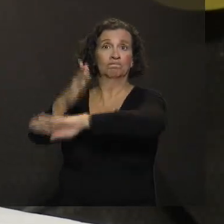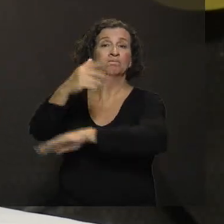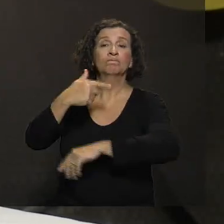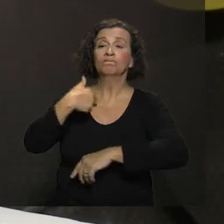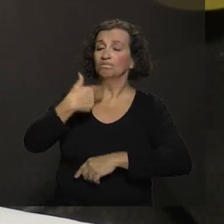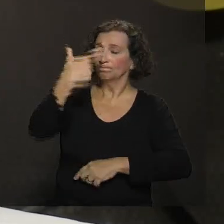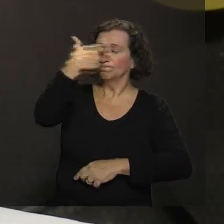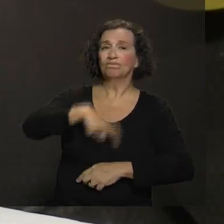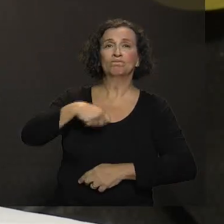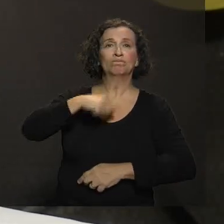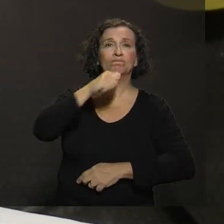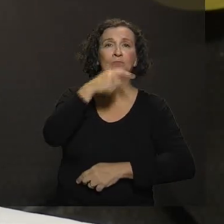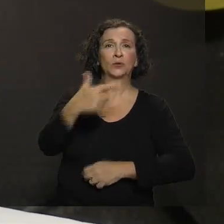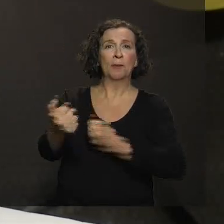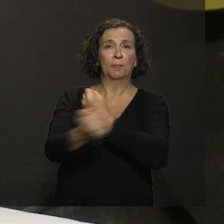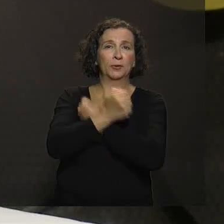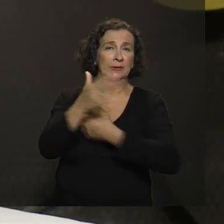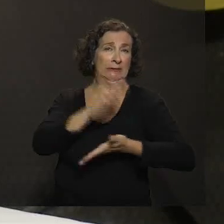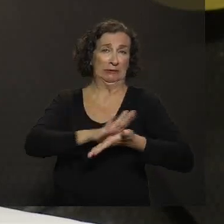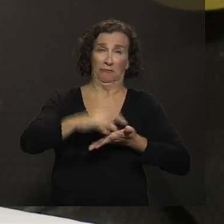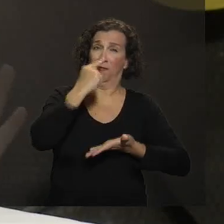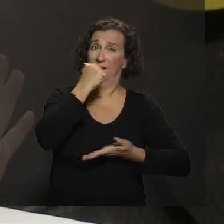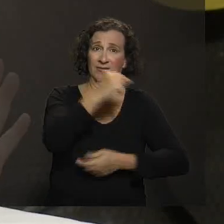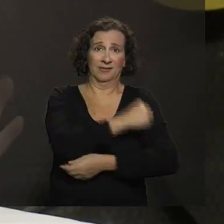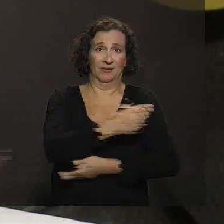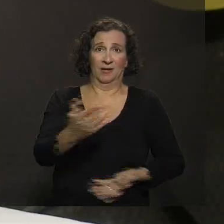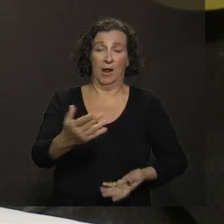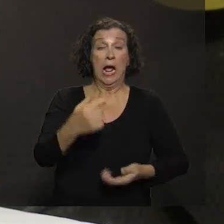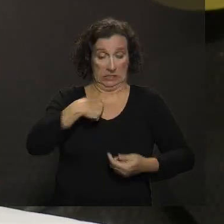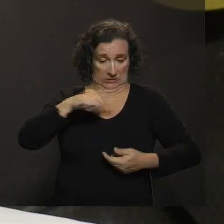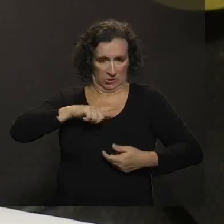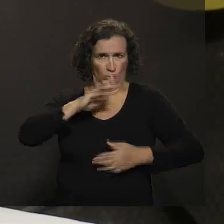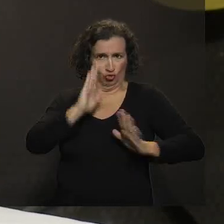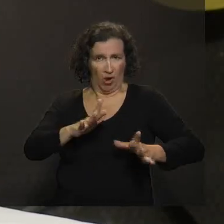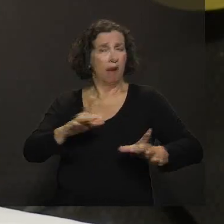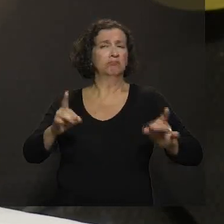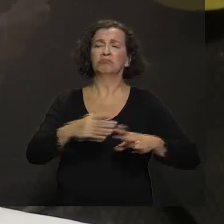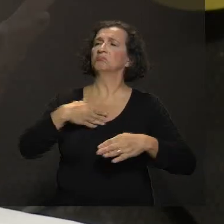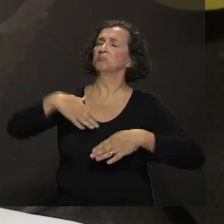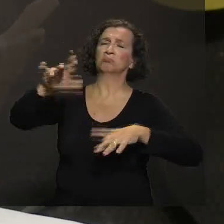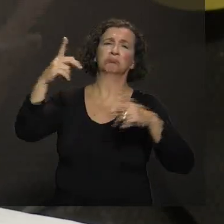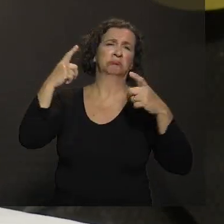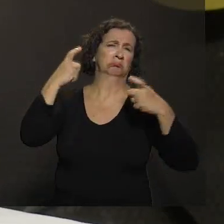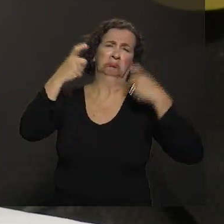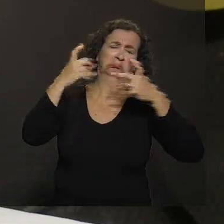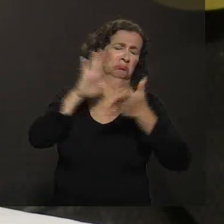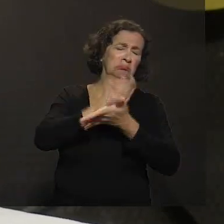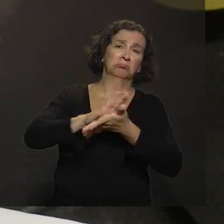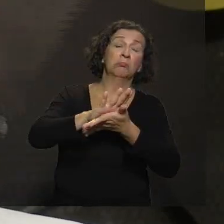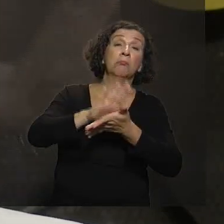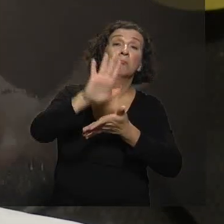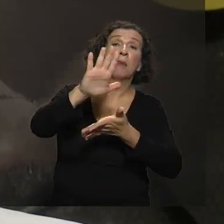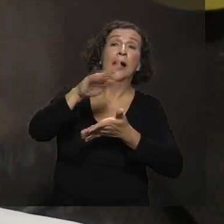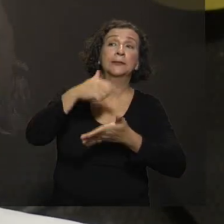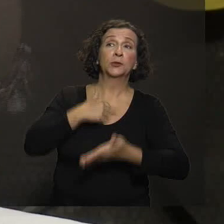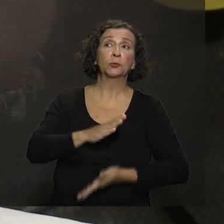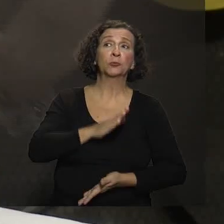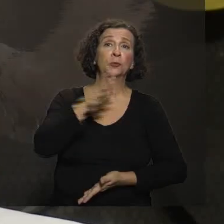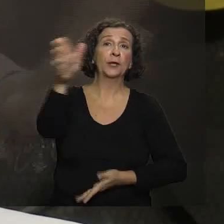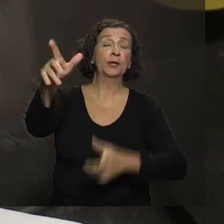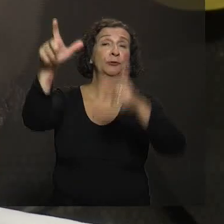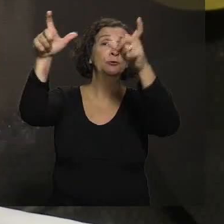vacina. Se a gente for para lá, protegido pela vacina, sem problemas. Mas o problema é que a gente está indo para o local onde é